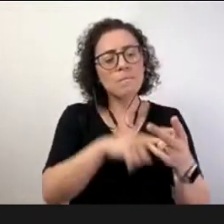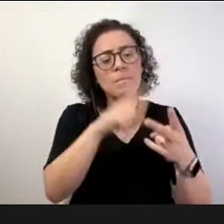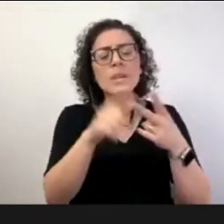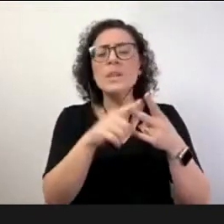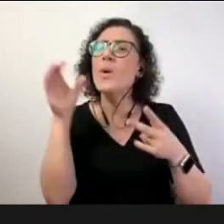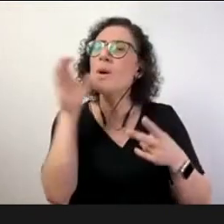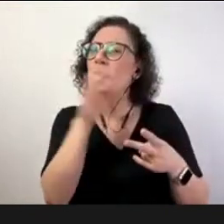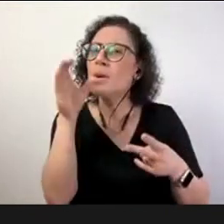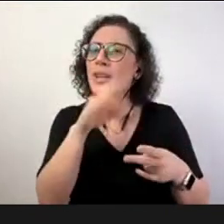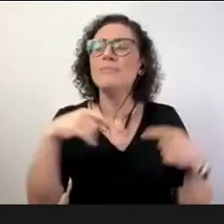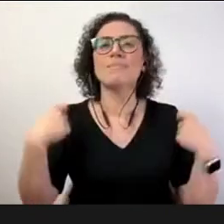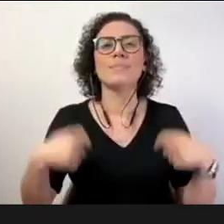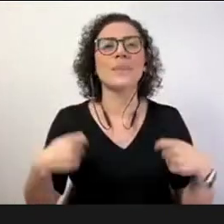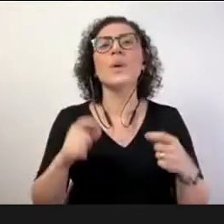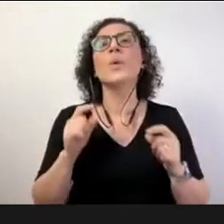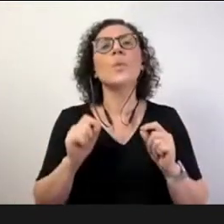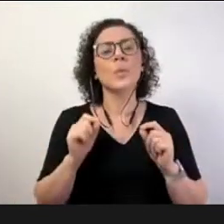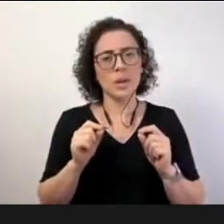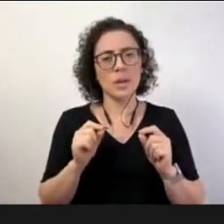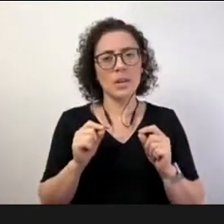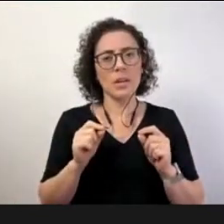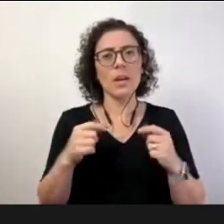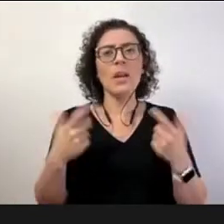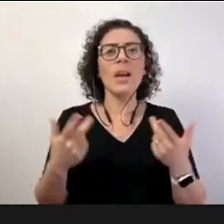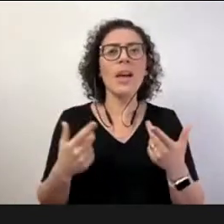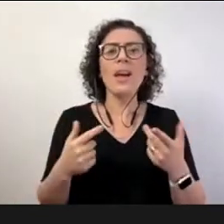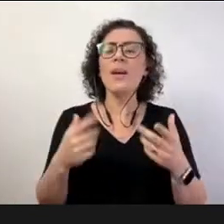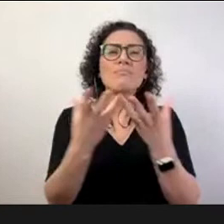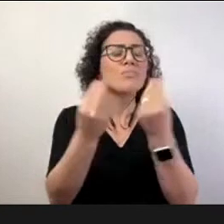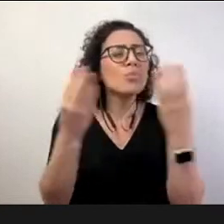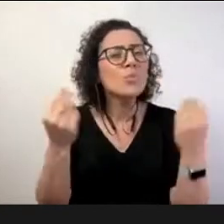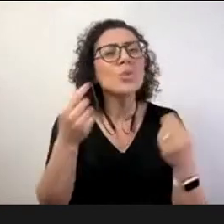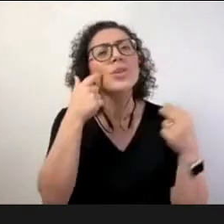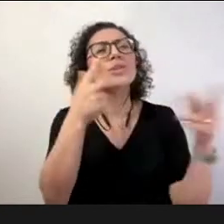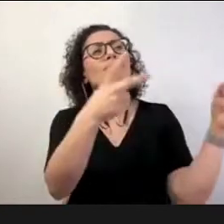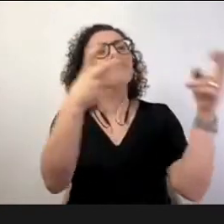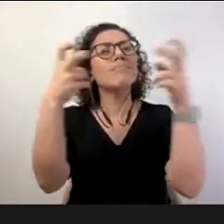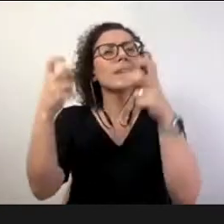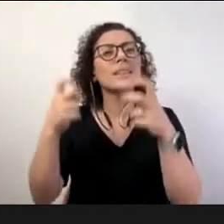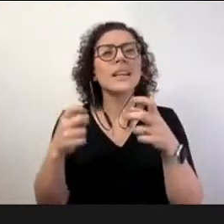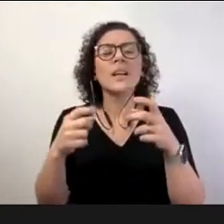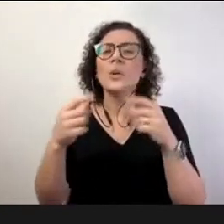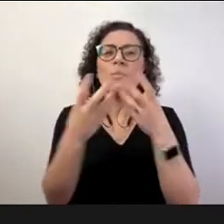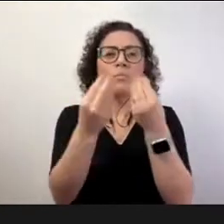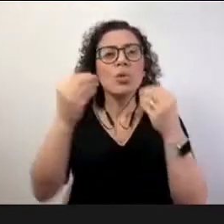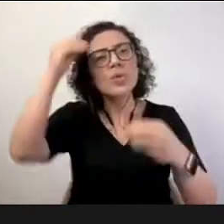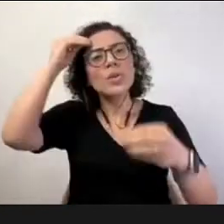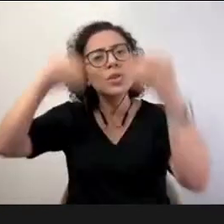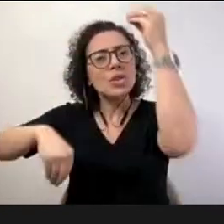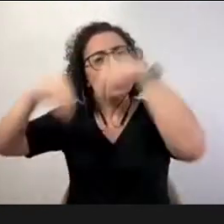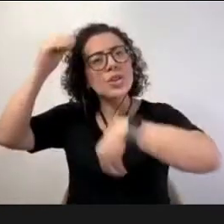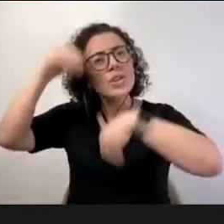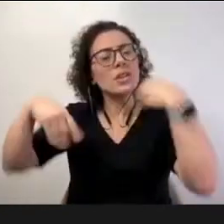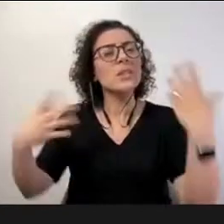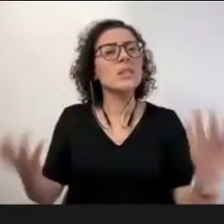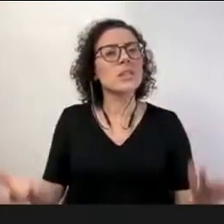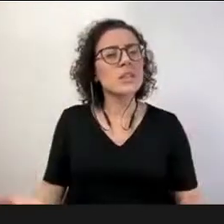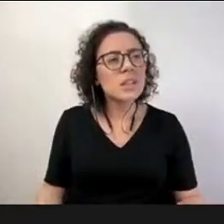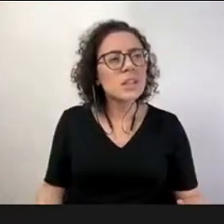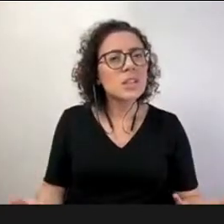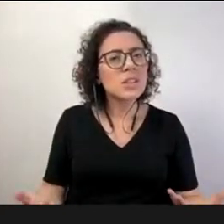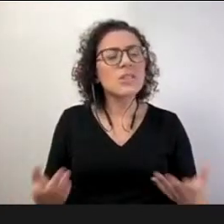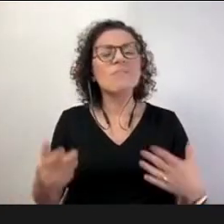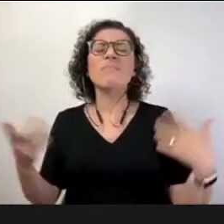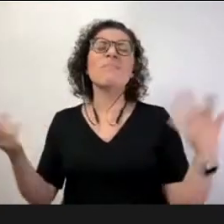convivemos com o abandono escolar sempre convivemos com o insucesso escolar há pessoas que dizem pois